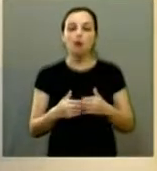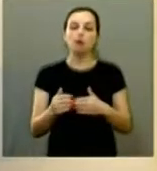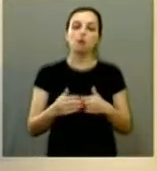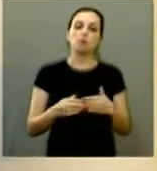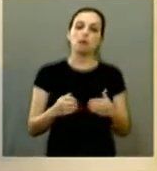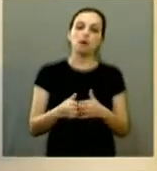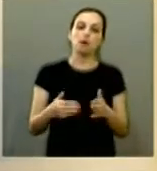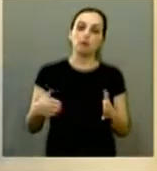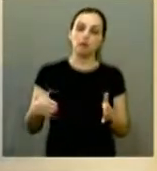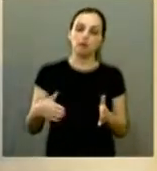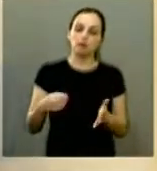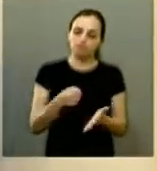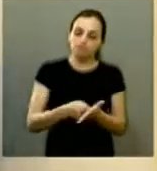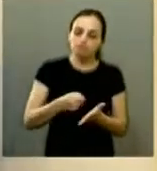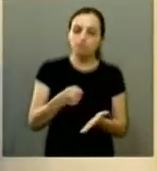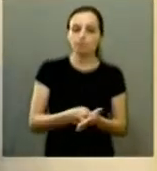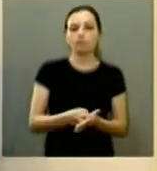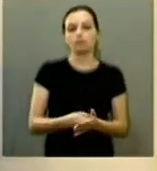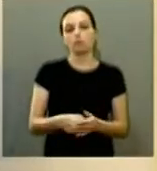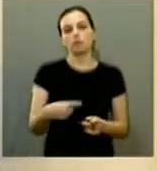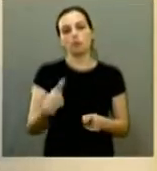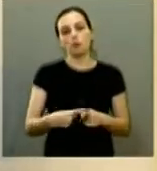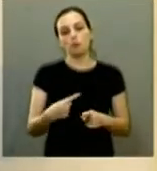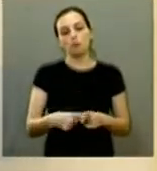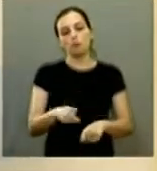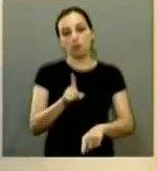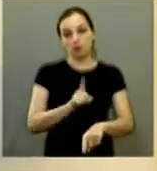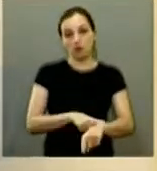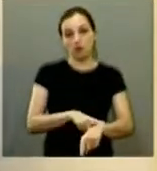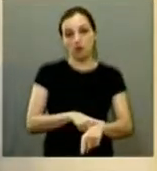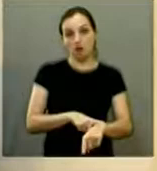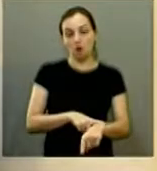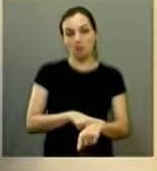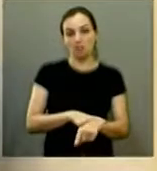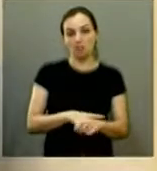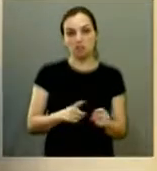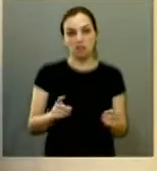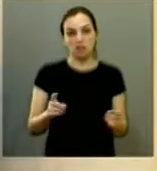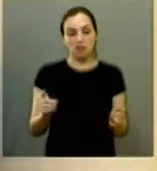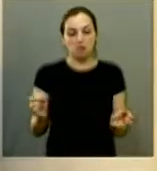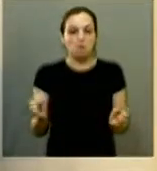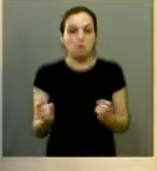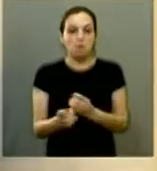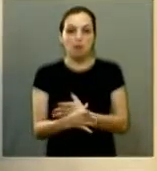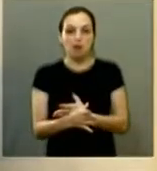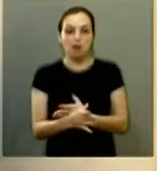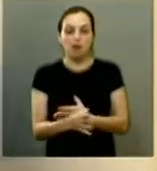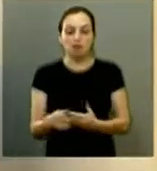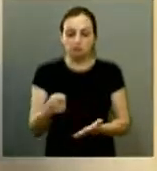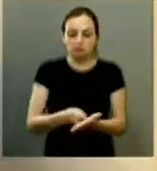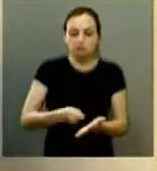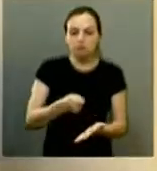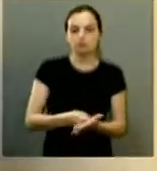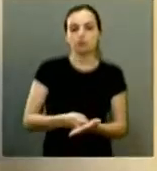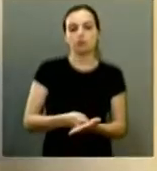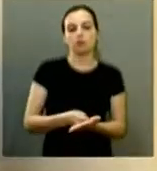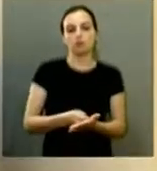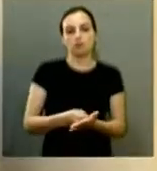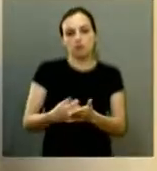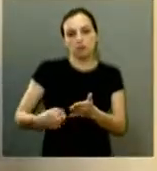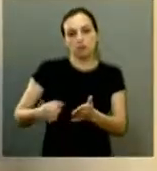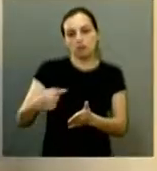uma atuação forte porque está na hora da gente também ficar enxugando gelo semana que vem se o Marcelo Calvalcantes